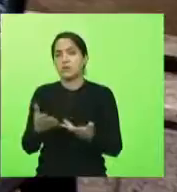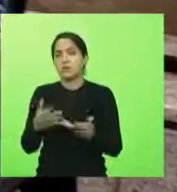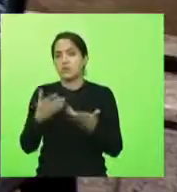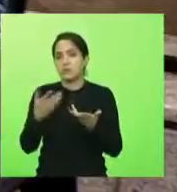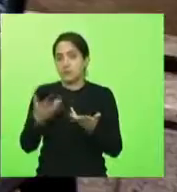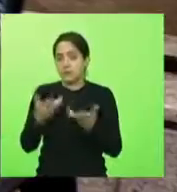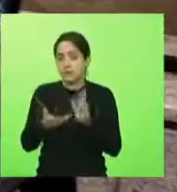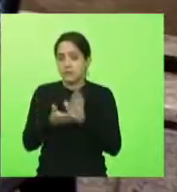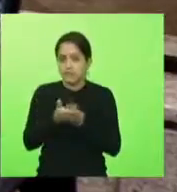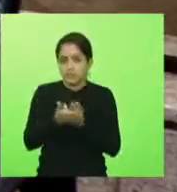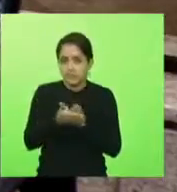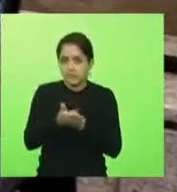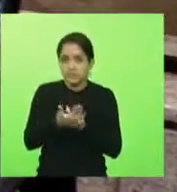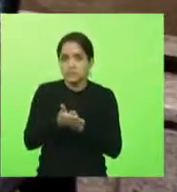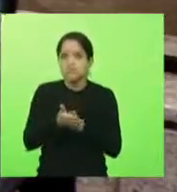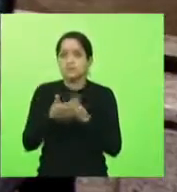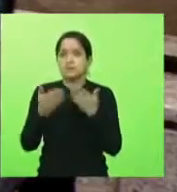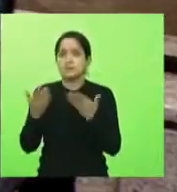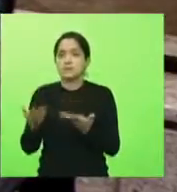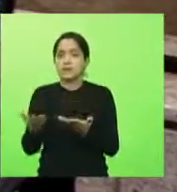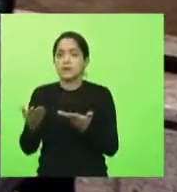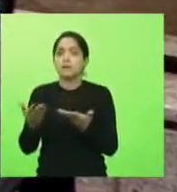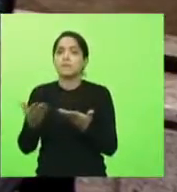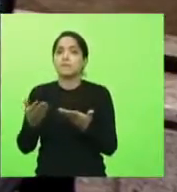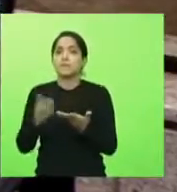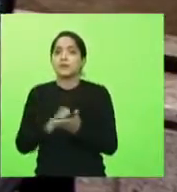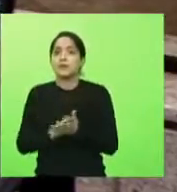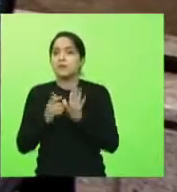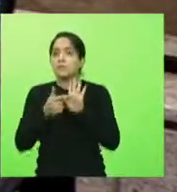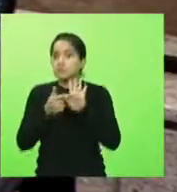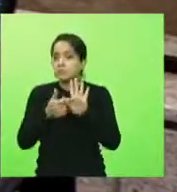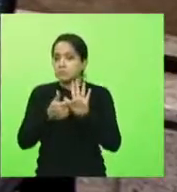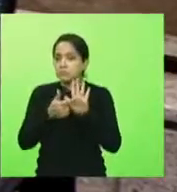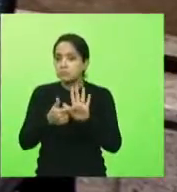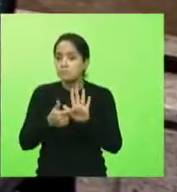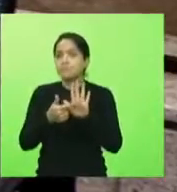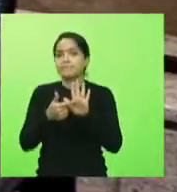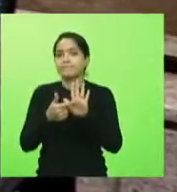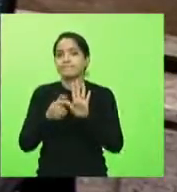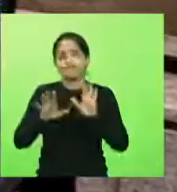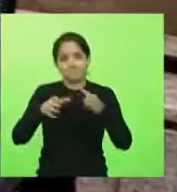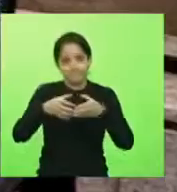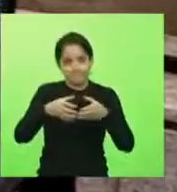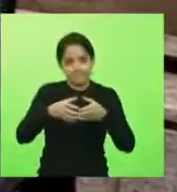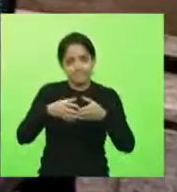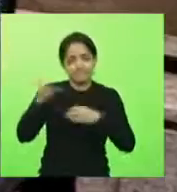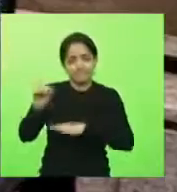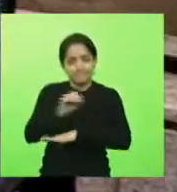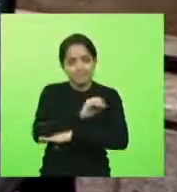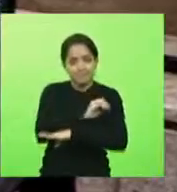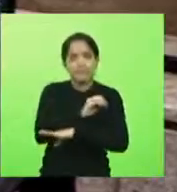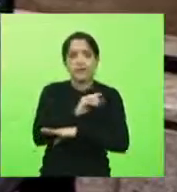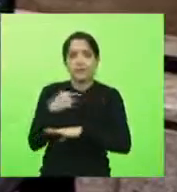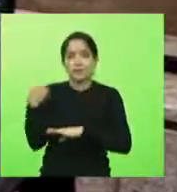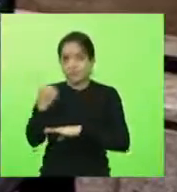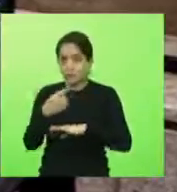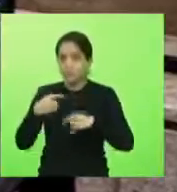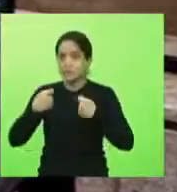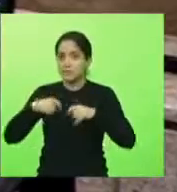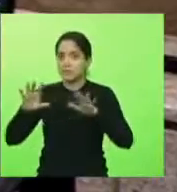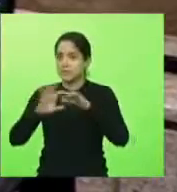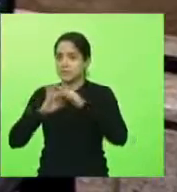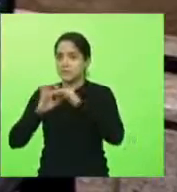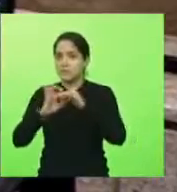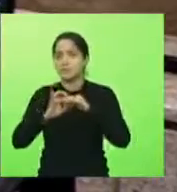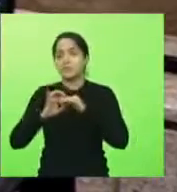parabenizar por trazer essa bandeira à Bancada do Oeste. Acho que nós temos que realmente nos unir para